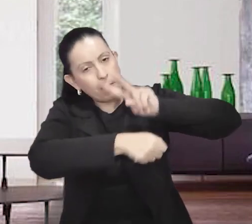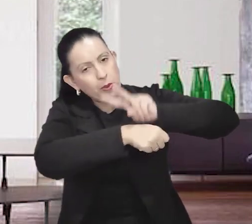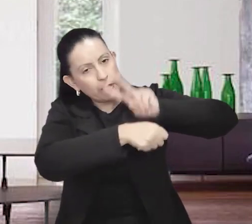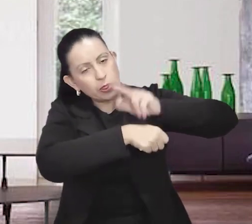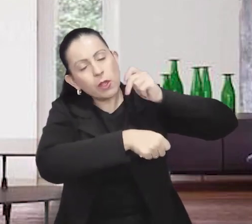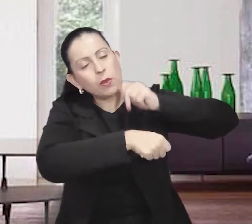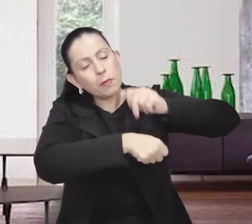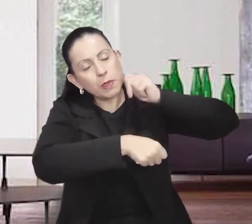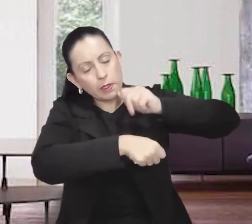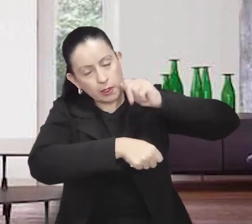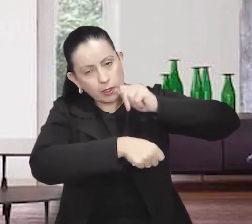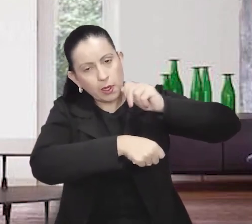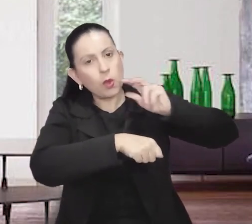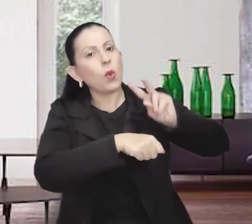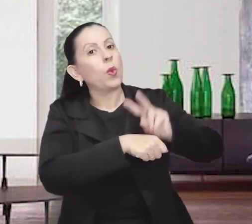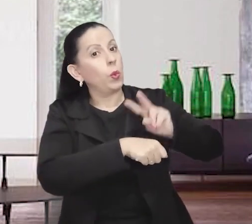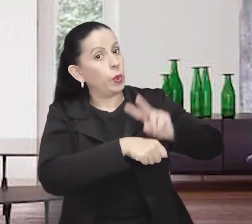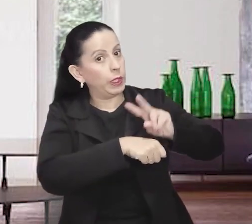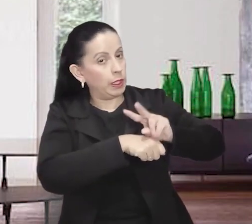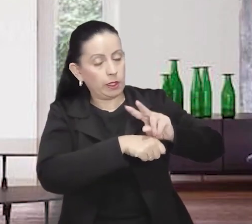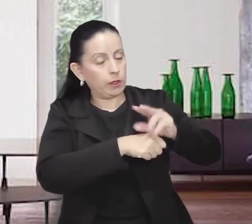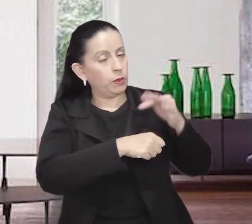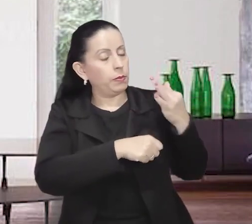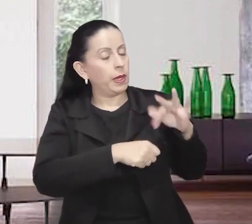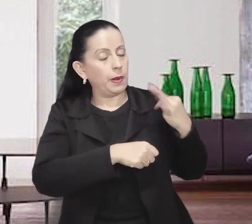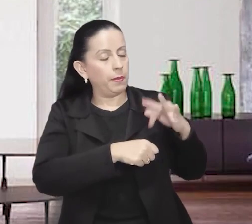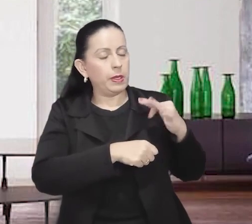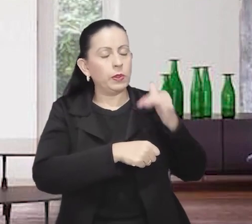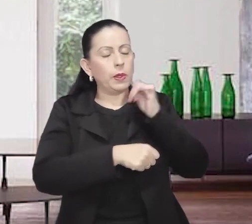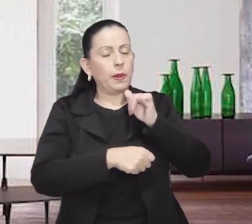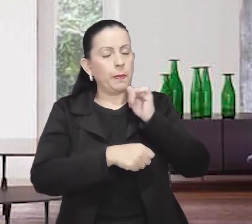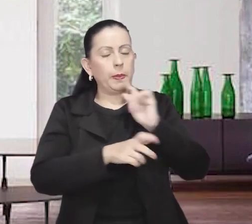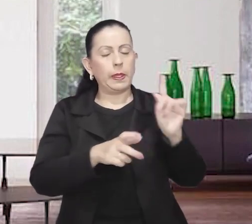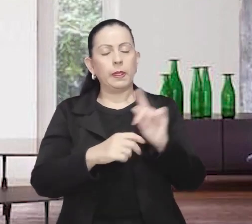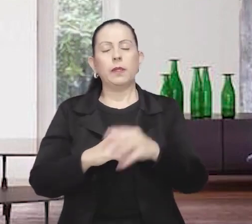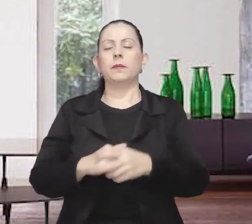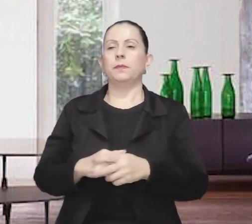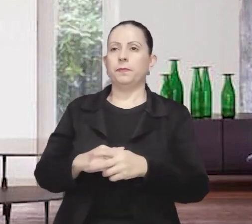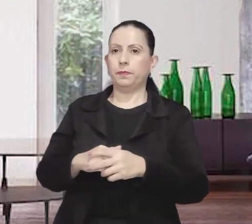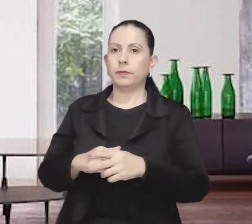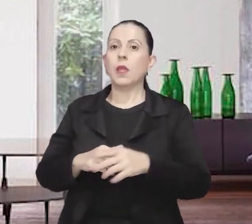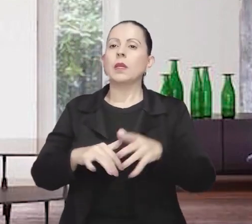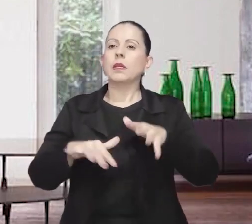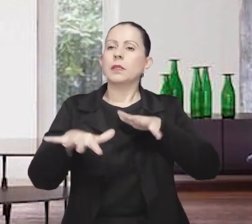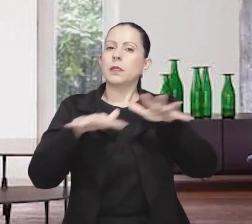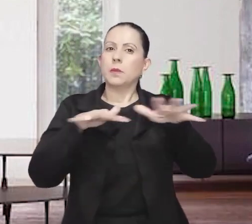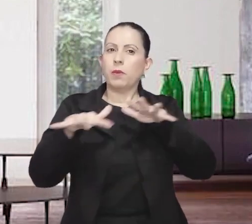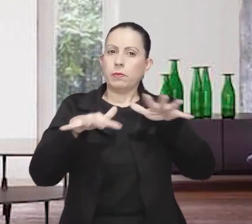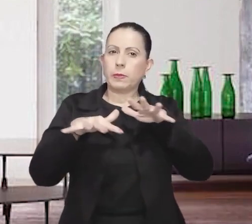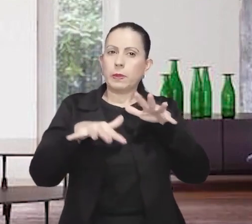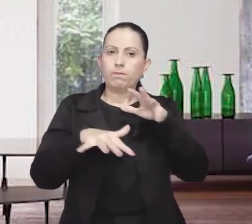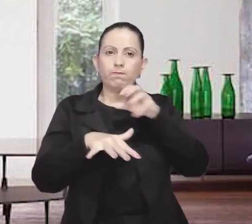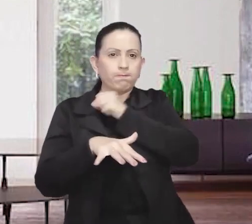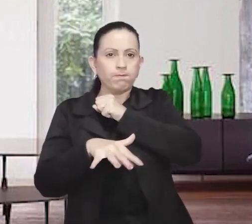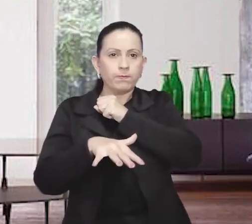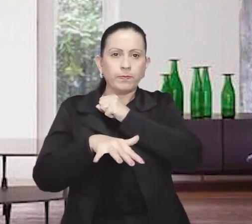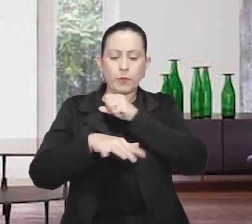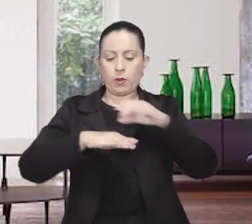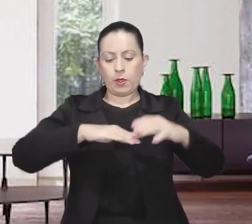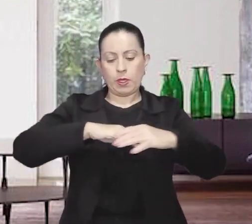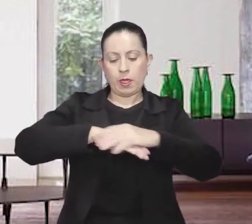queda. Com esse movimento brusco, o sapatinho cor-de-rosa desprende-se do pé da menina,